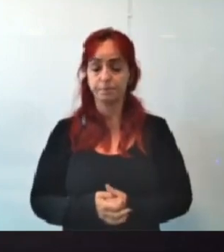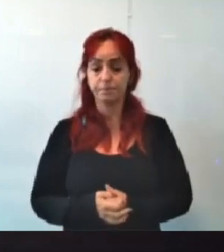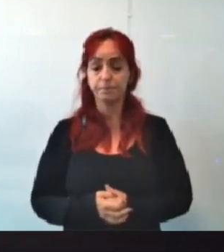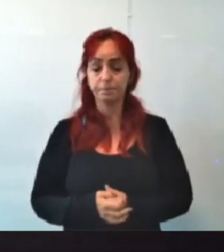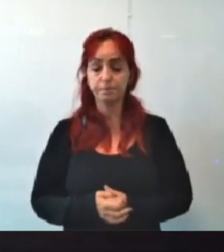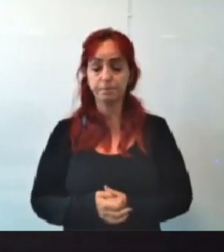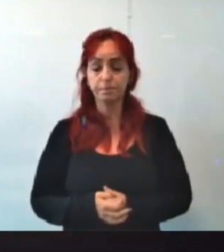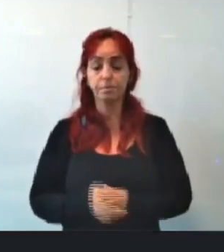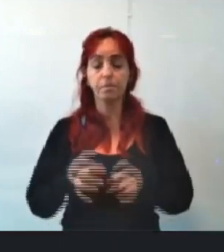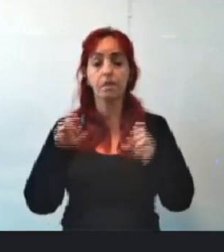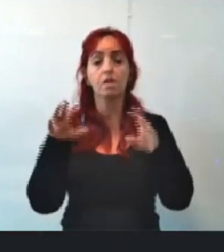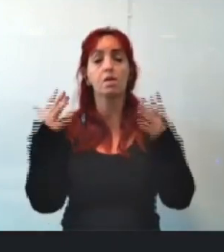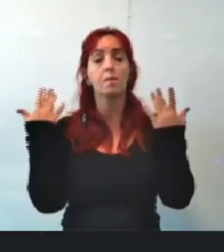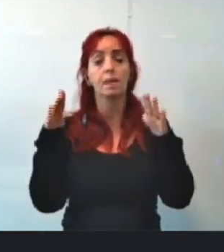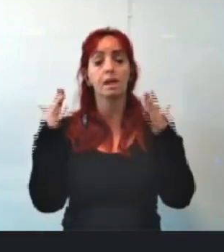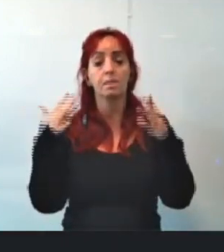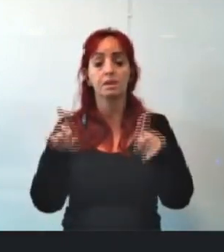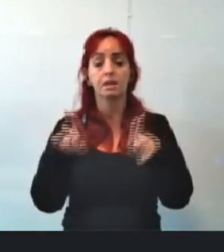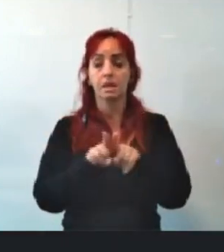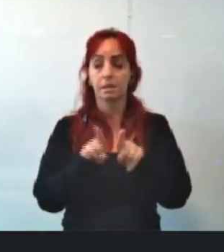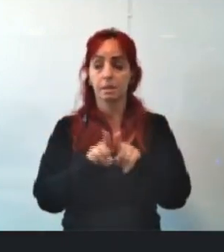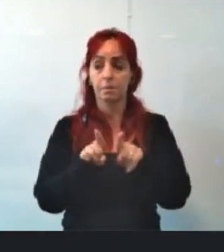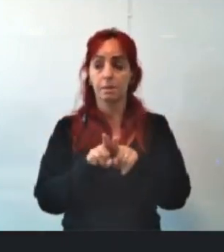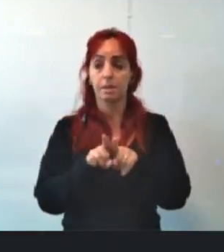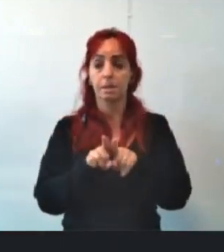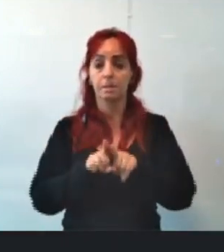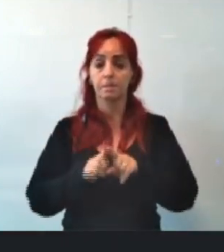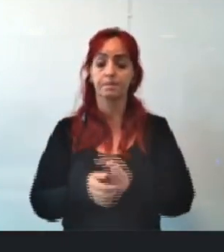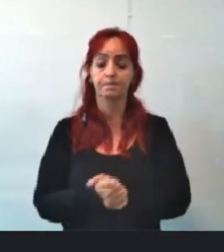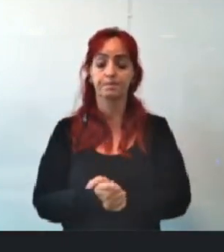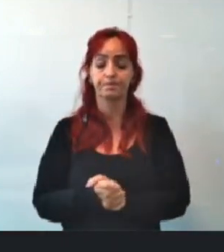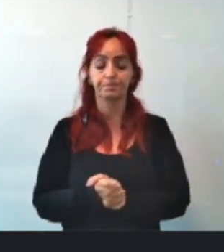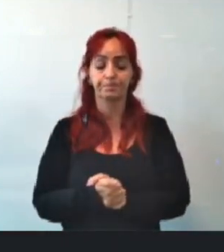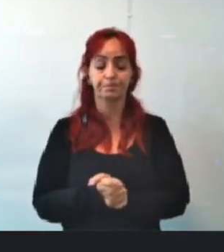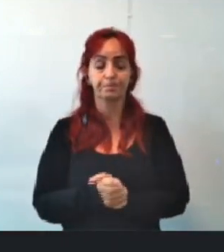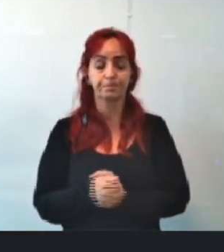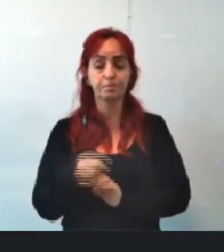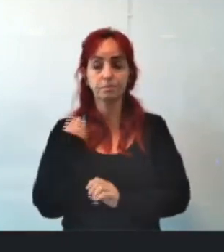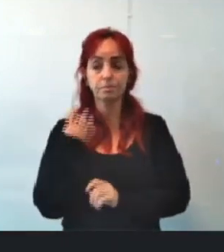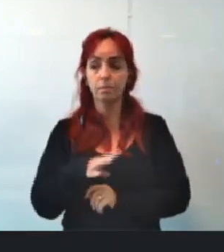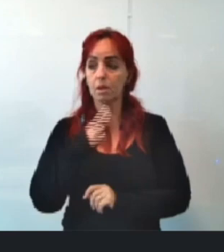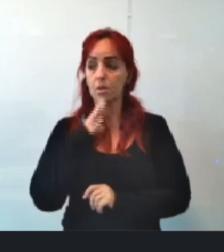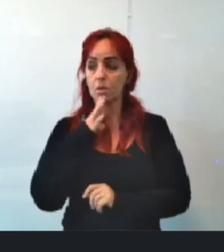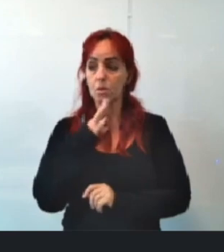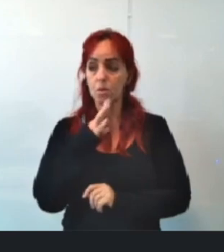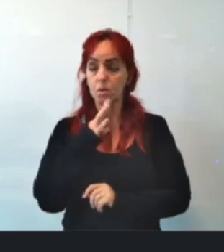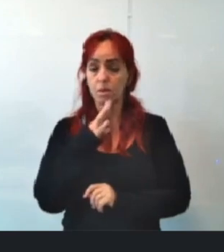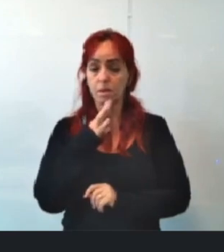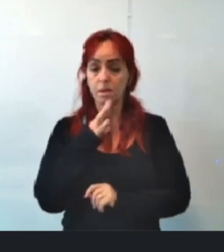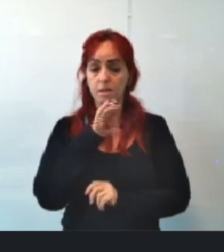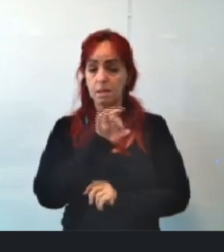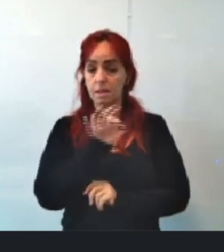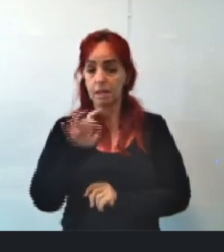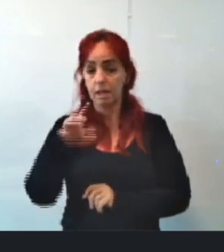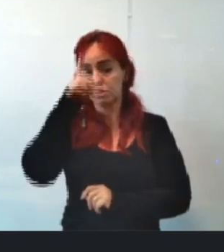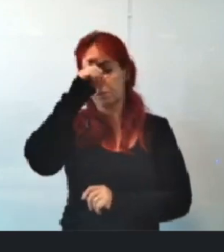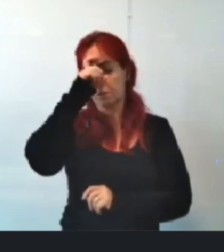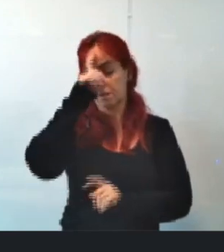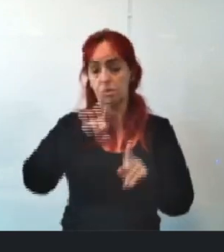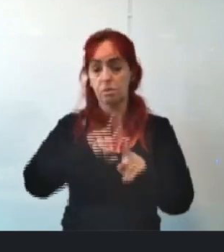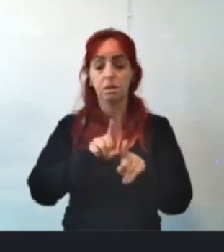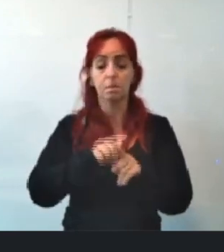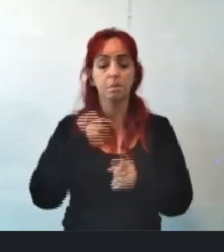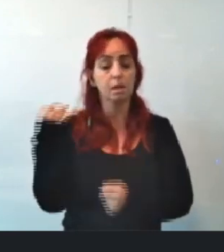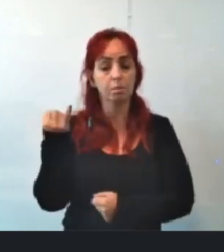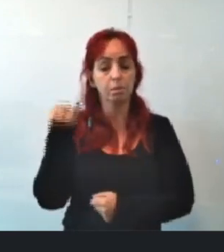Só pra parabenizar também, viu, Reinaldo? Além desses argumentos que você trouxe aí, né? Da gente conhecer bastante cada hospital, é importante que